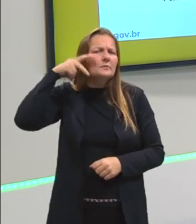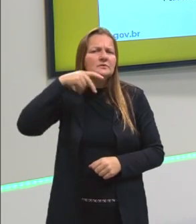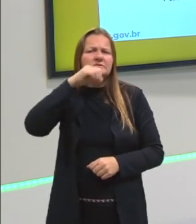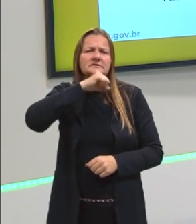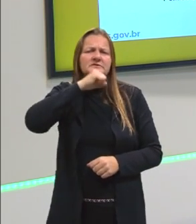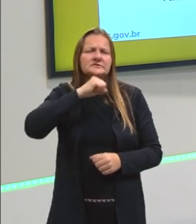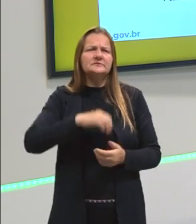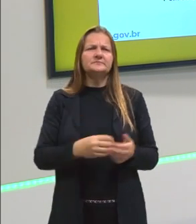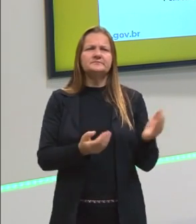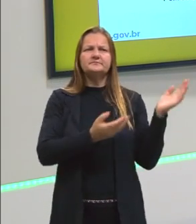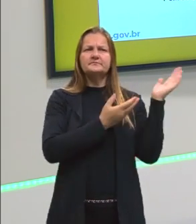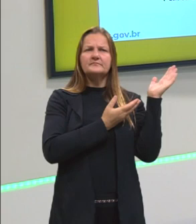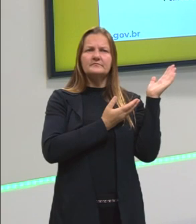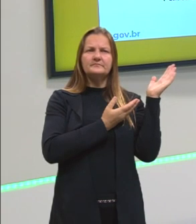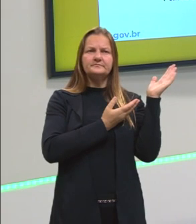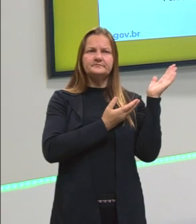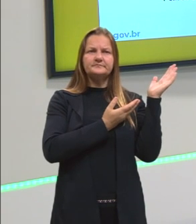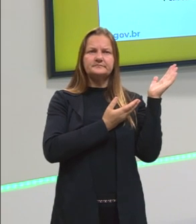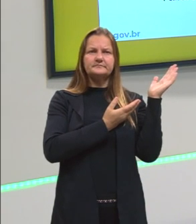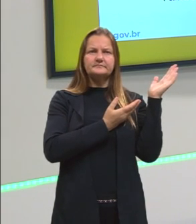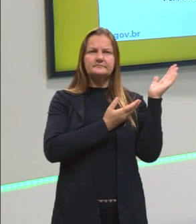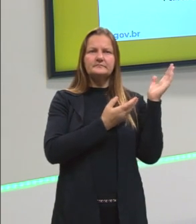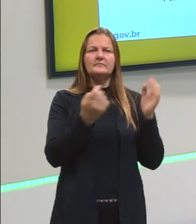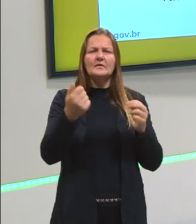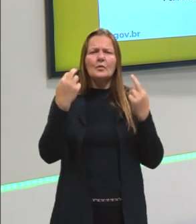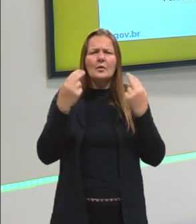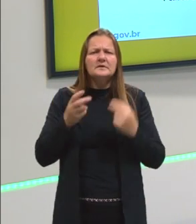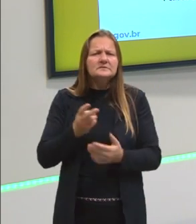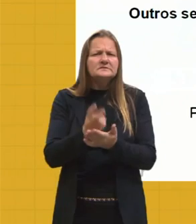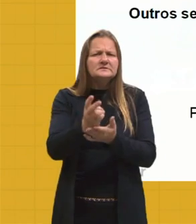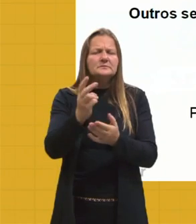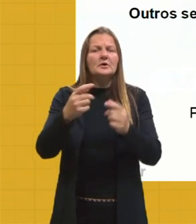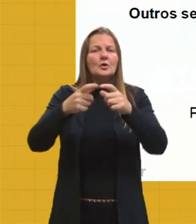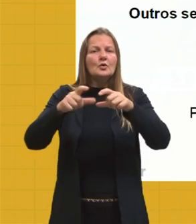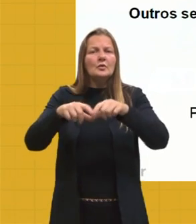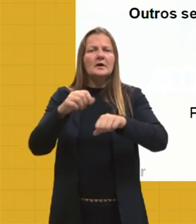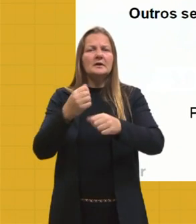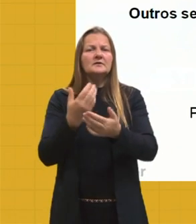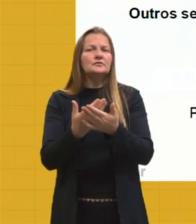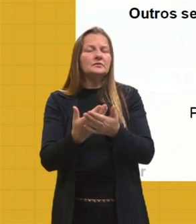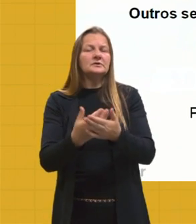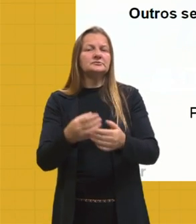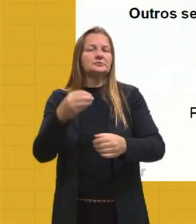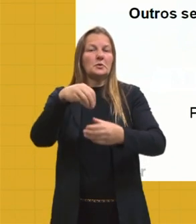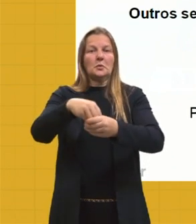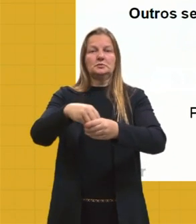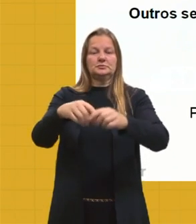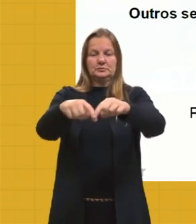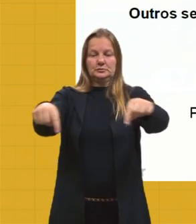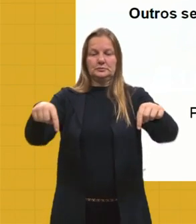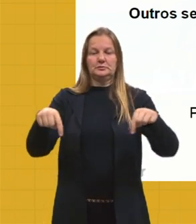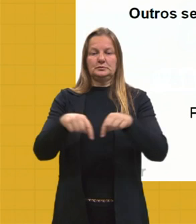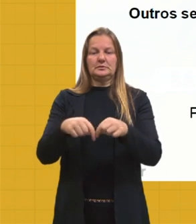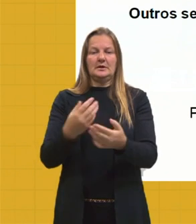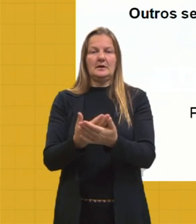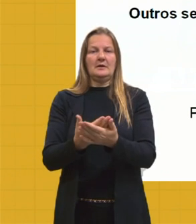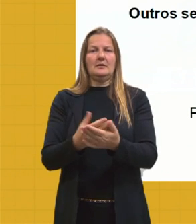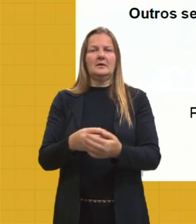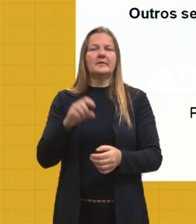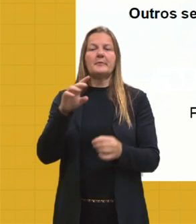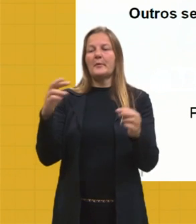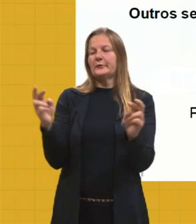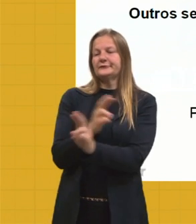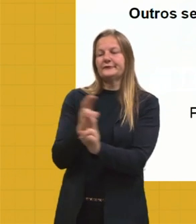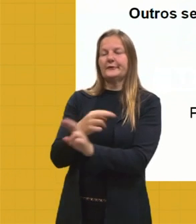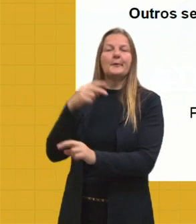só, né? Comumente nós ouvimos falar isso, né? Lugar de estudante é na sala de aula. Não deve se envolver com política,